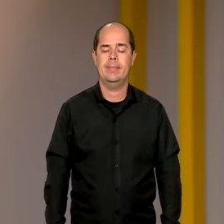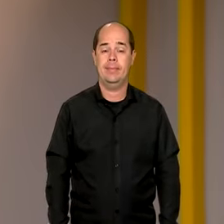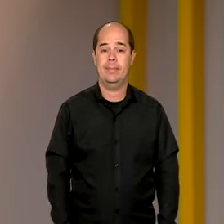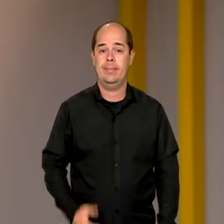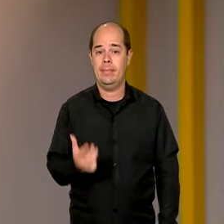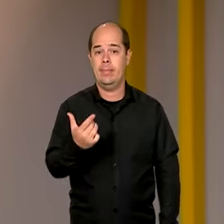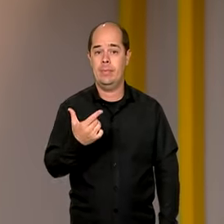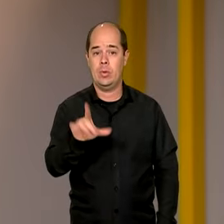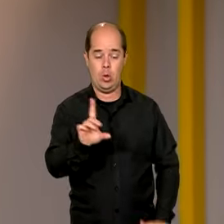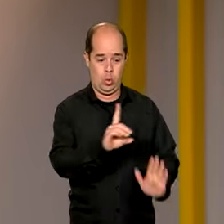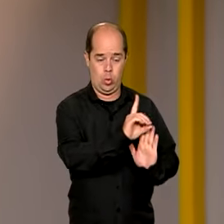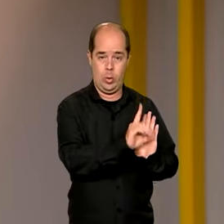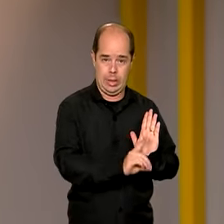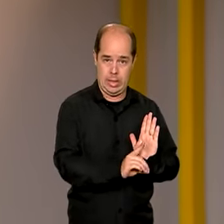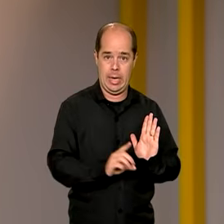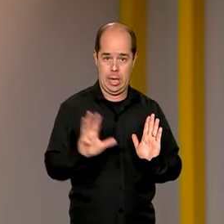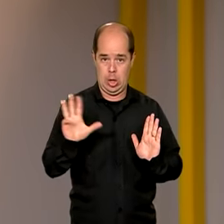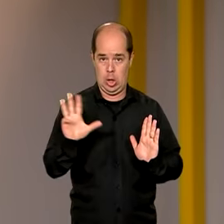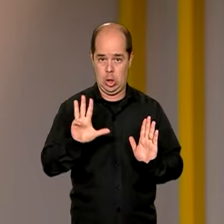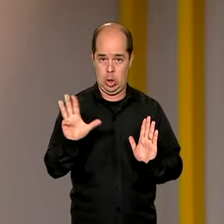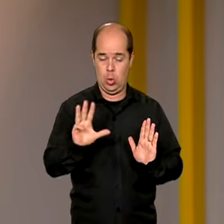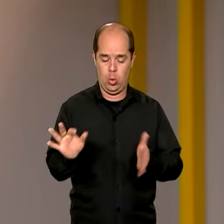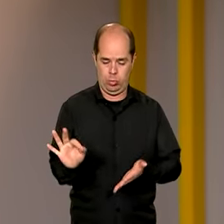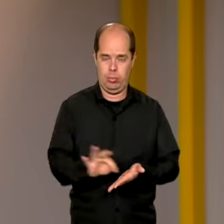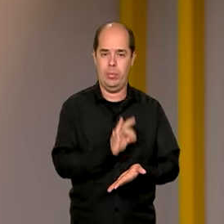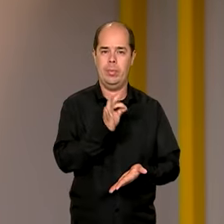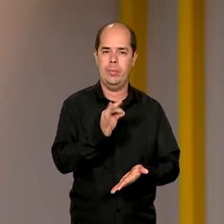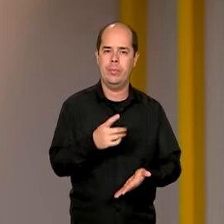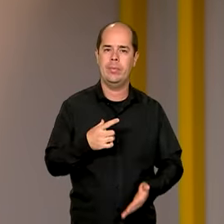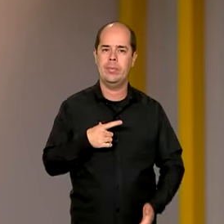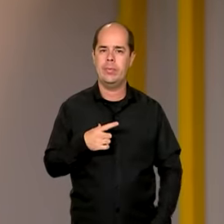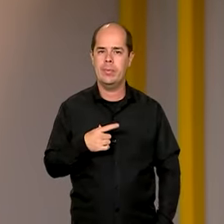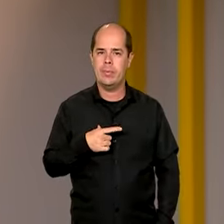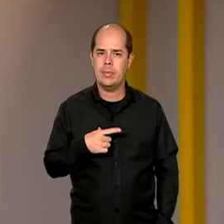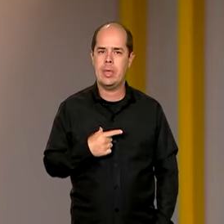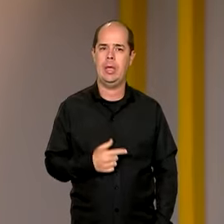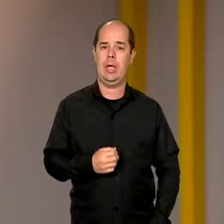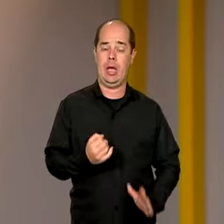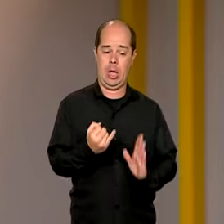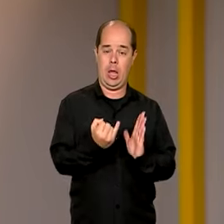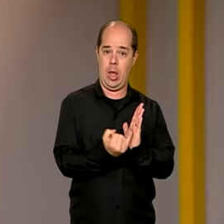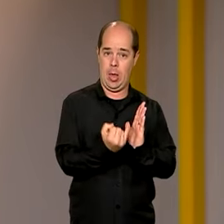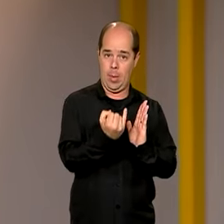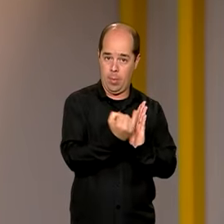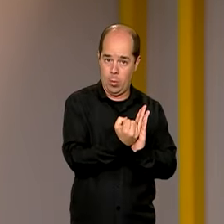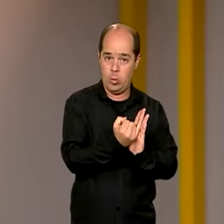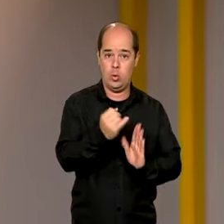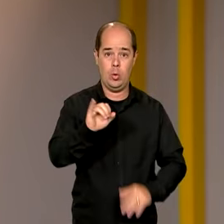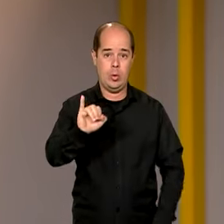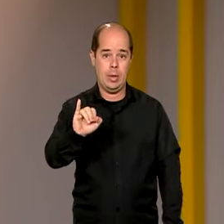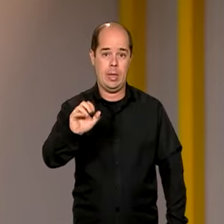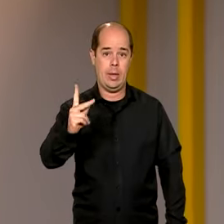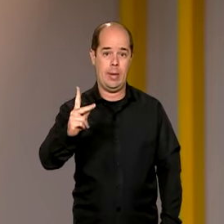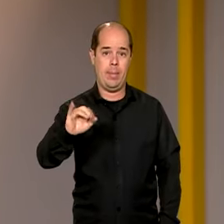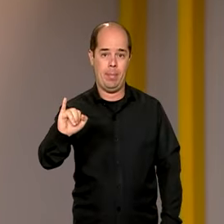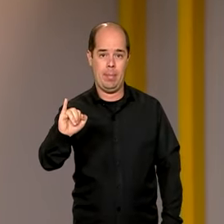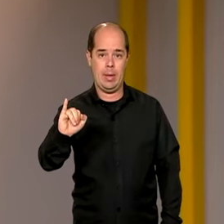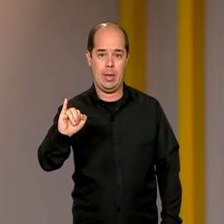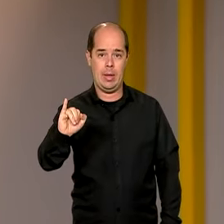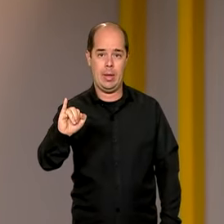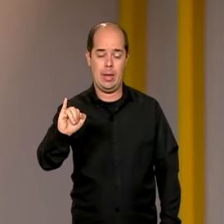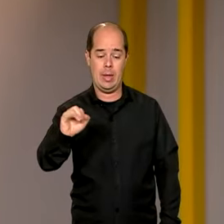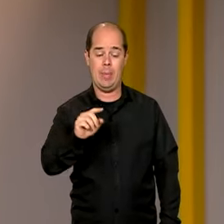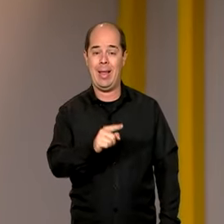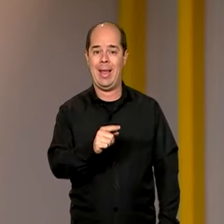editado pelo presidente Lula restabelece as alíquotas do Imposto sobre Produtos Industrializados, o IPI, para armas de